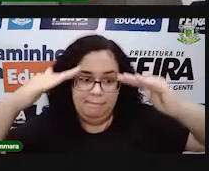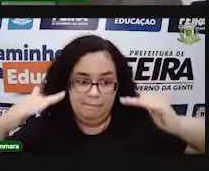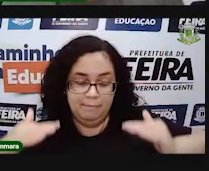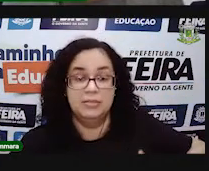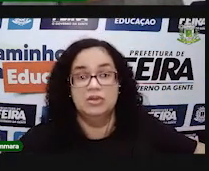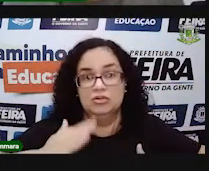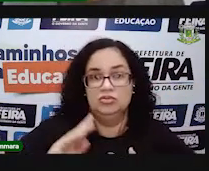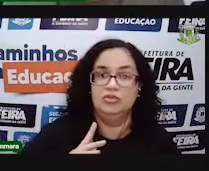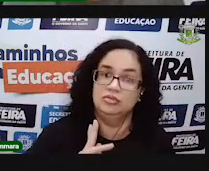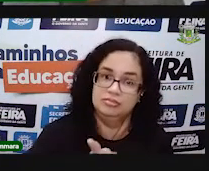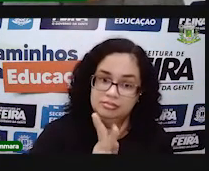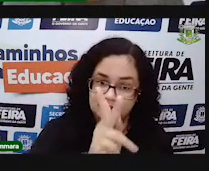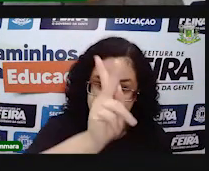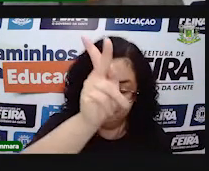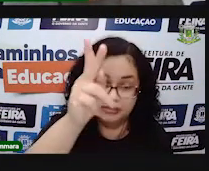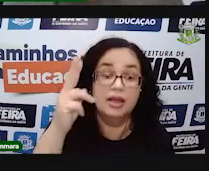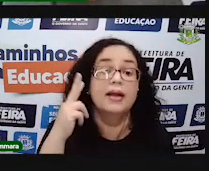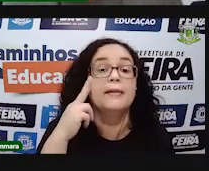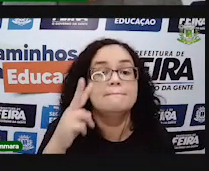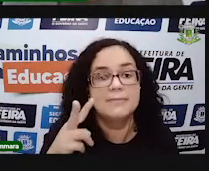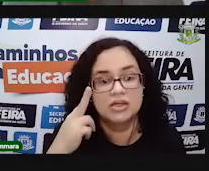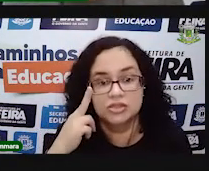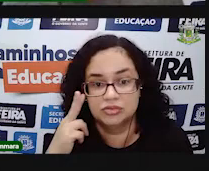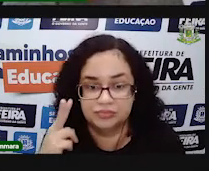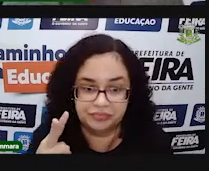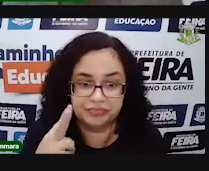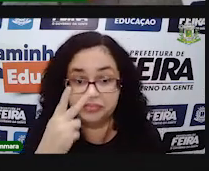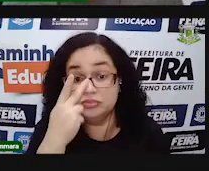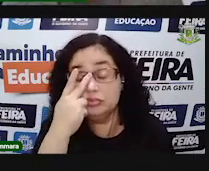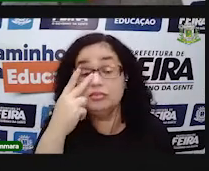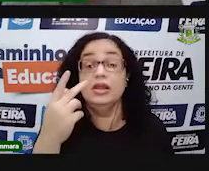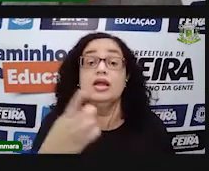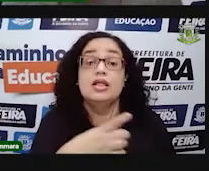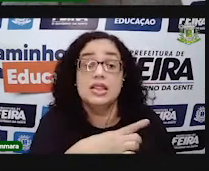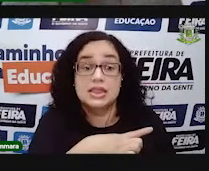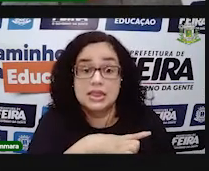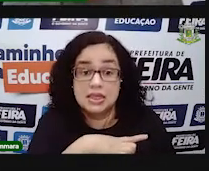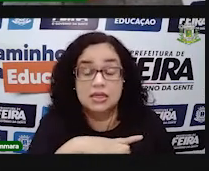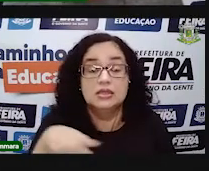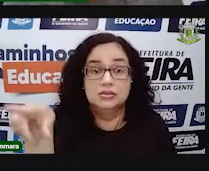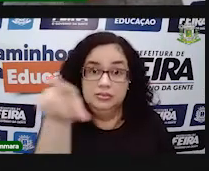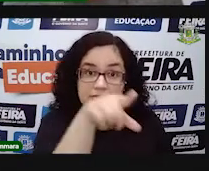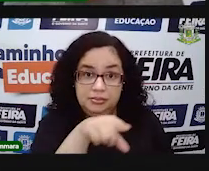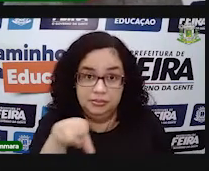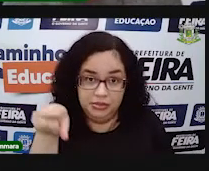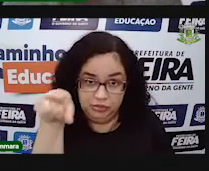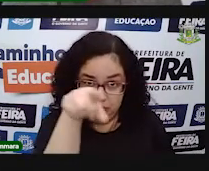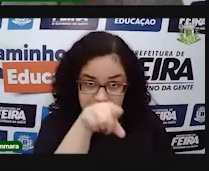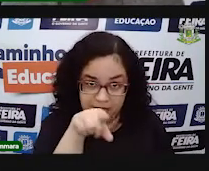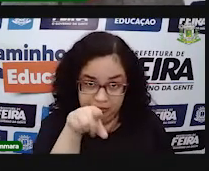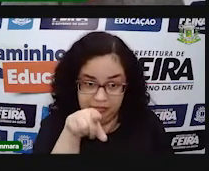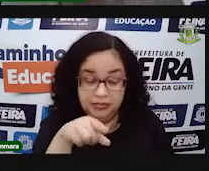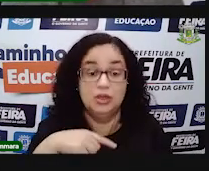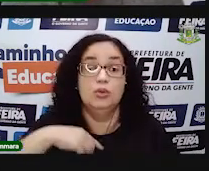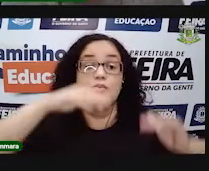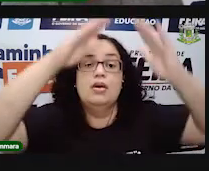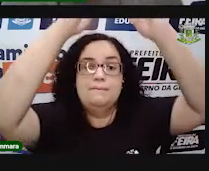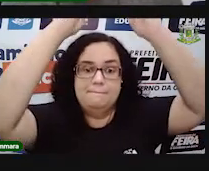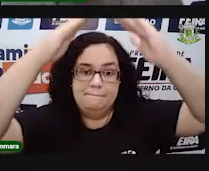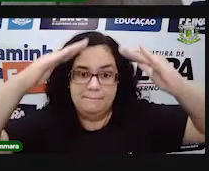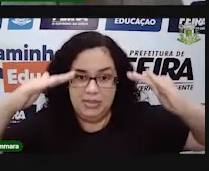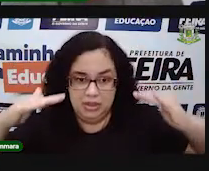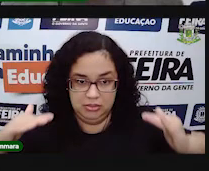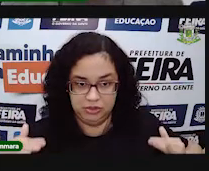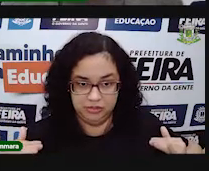de pirâmide, tá bom? Então, vamos avançando porque tem mais coisas para a gente ver. Então, eu tenho